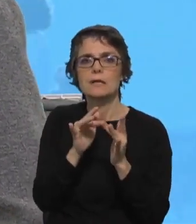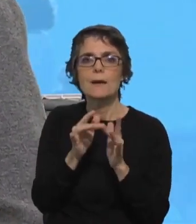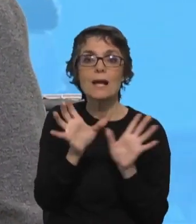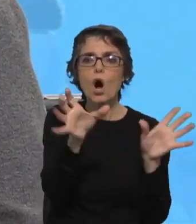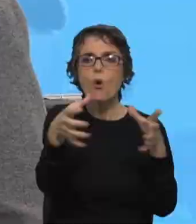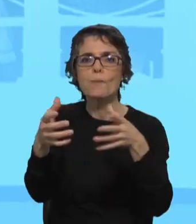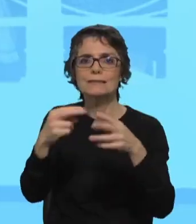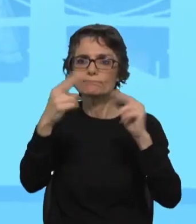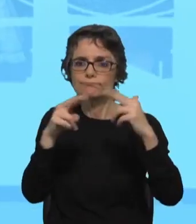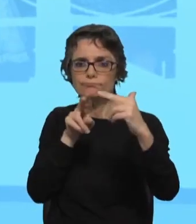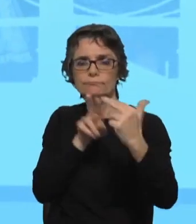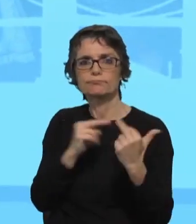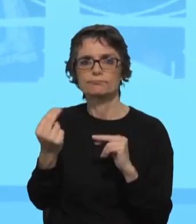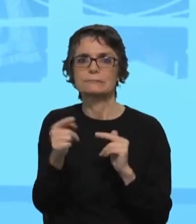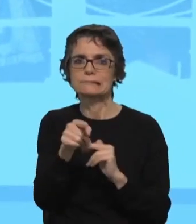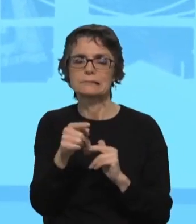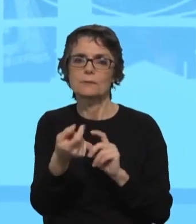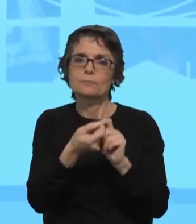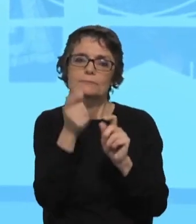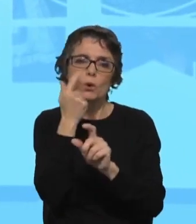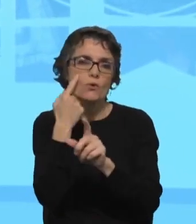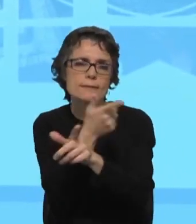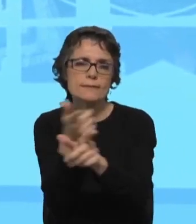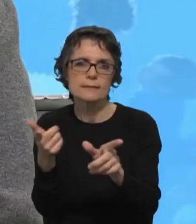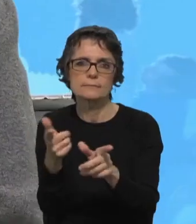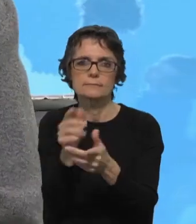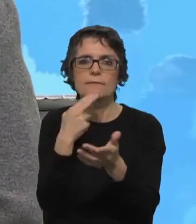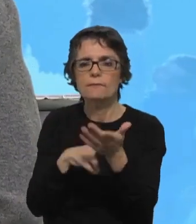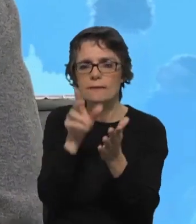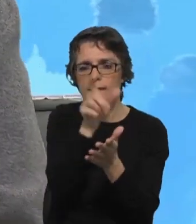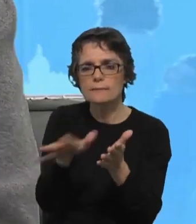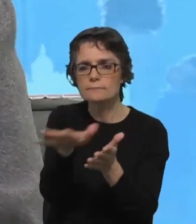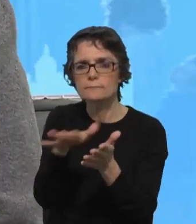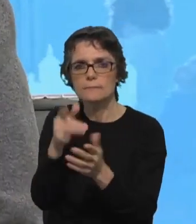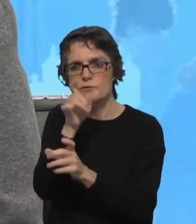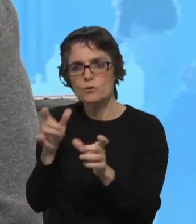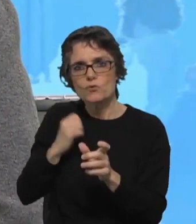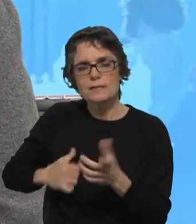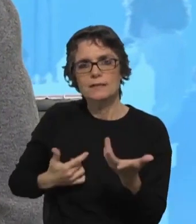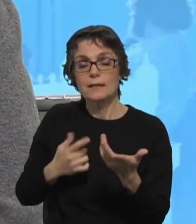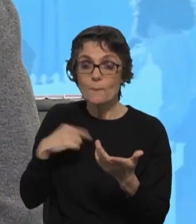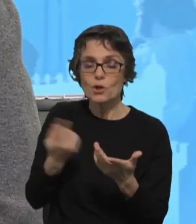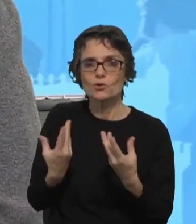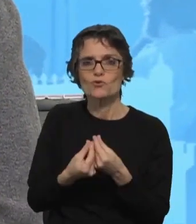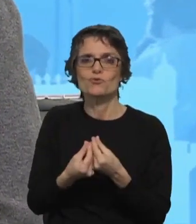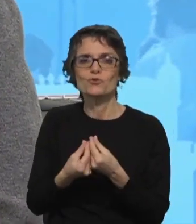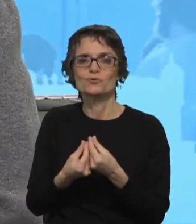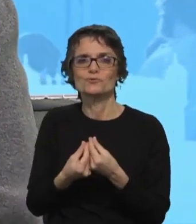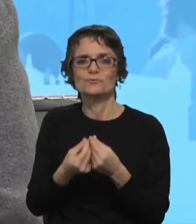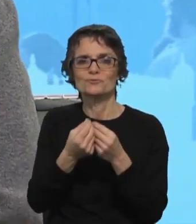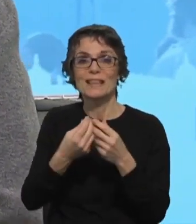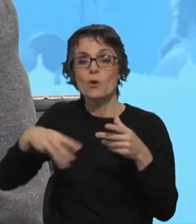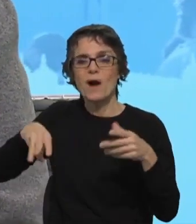para que fosse muito mais fácil chegar junto dos povos ciganos, para que falassem a mesma, todos falássemos a mesma linguagem,